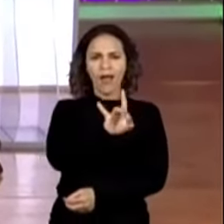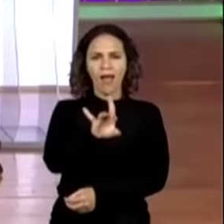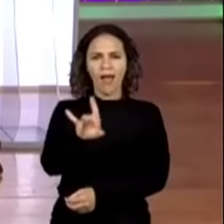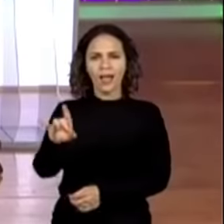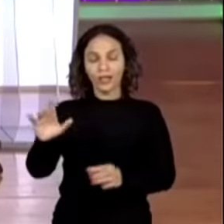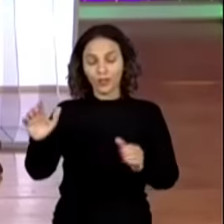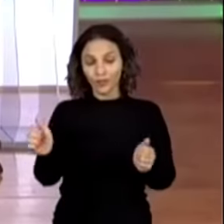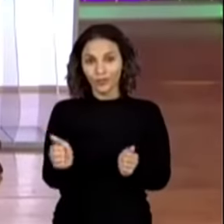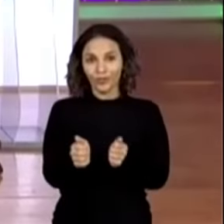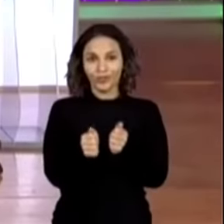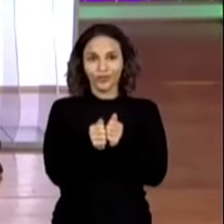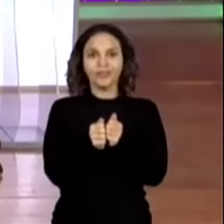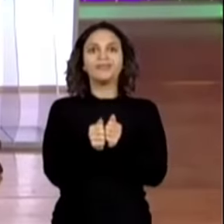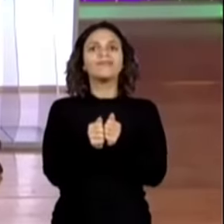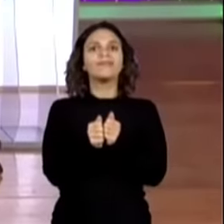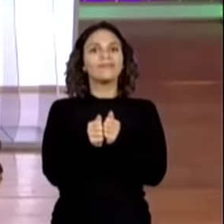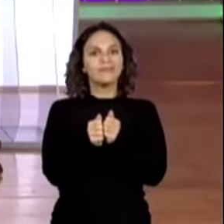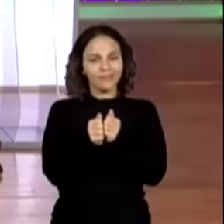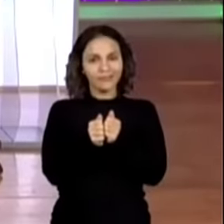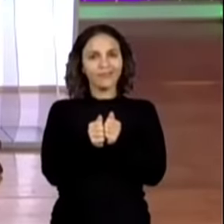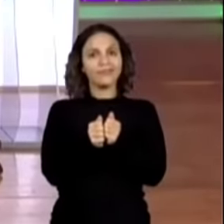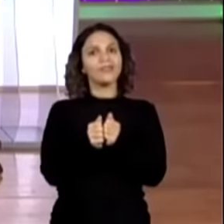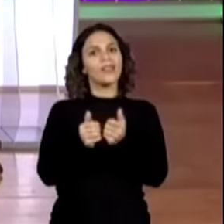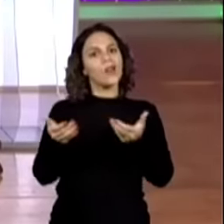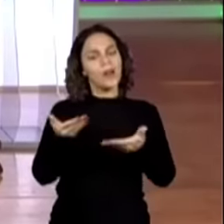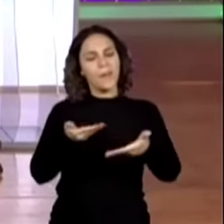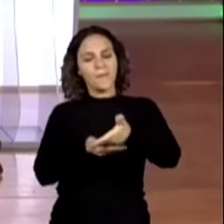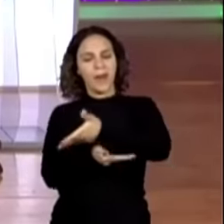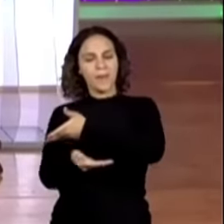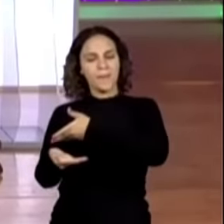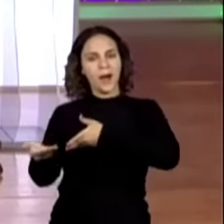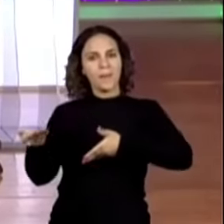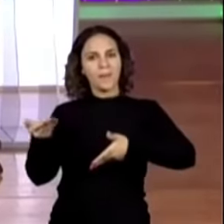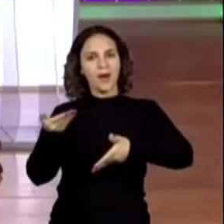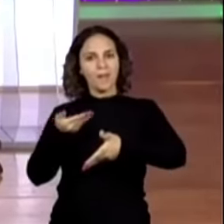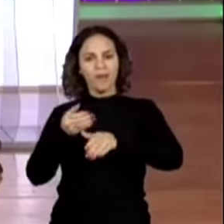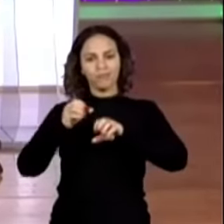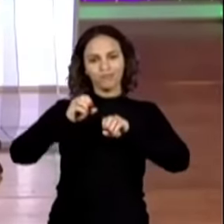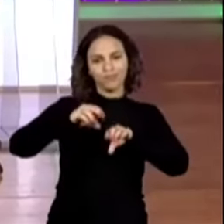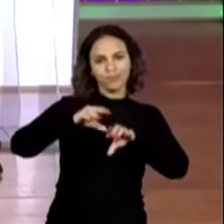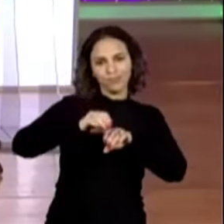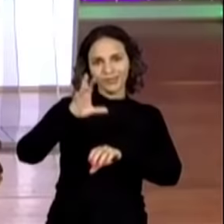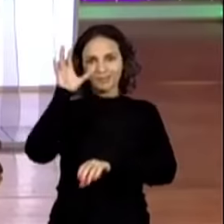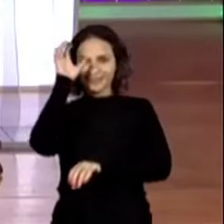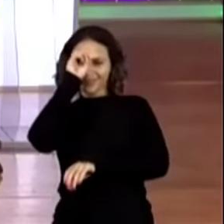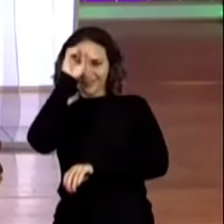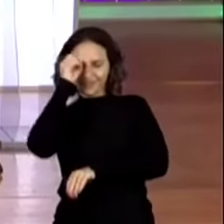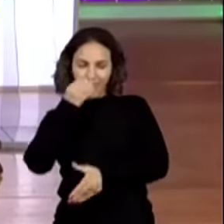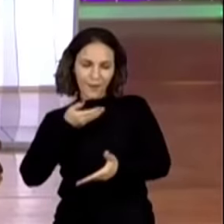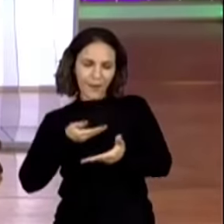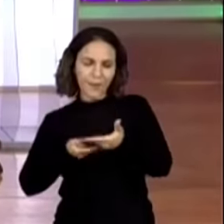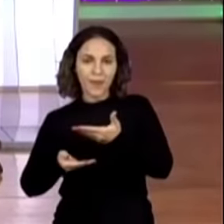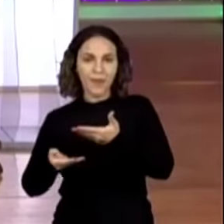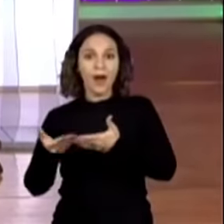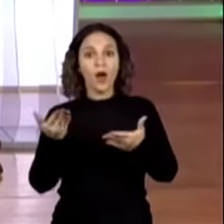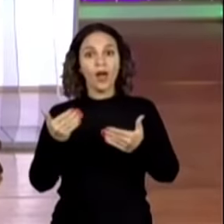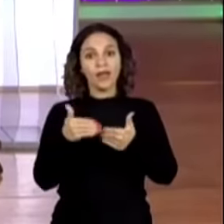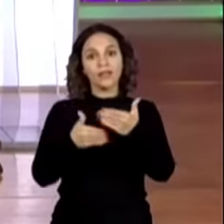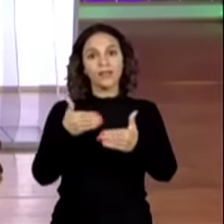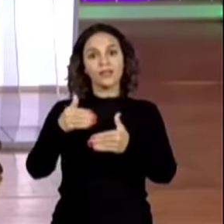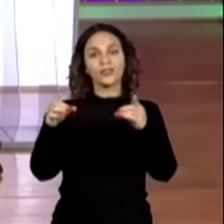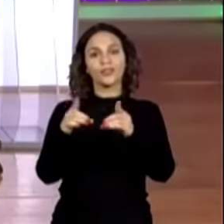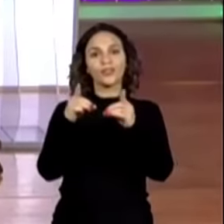estar juntos em mais essa troca de saberes, onde começamos com uma nova sequência